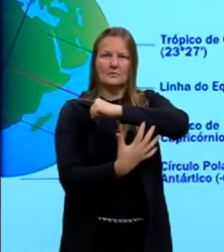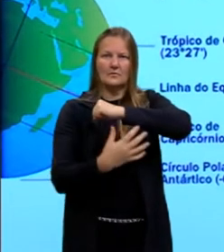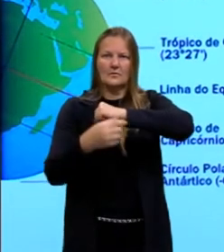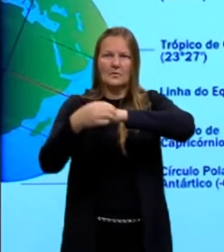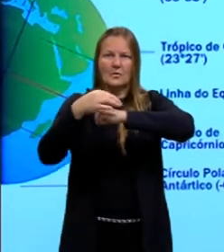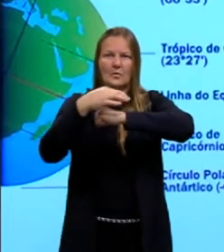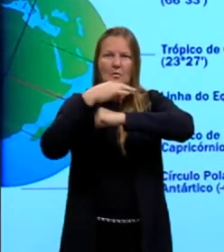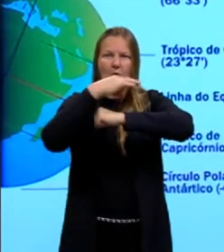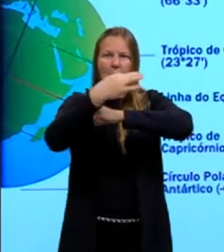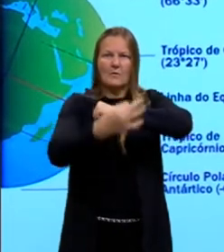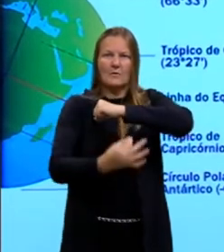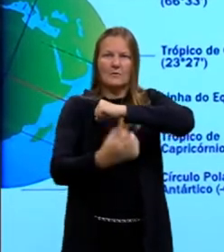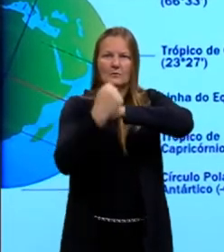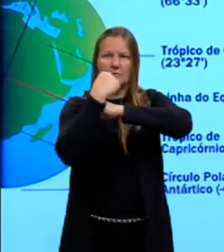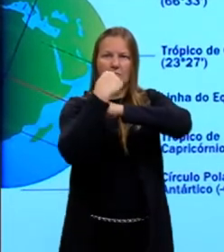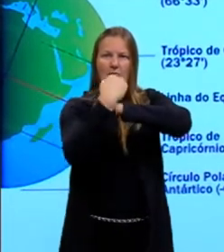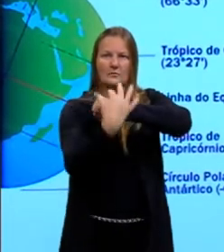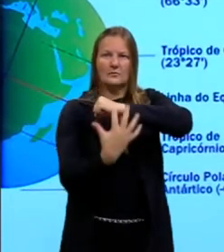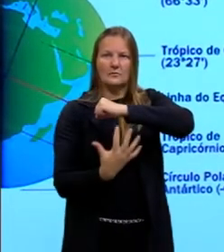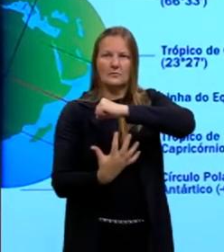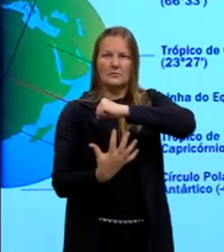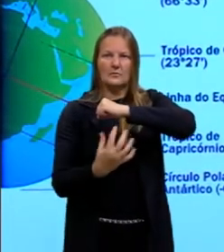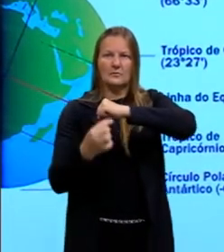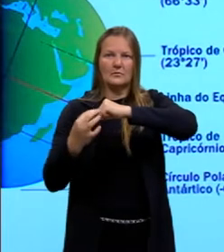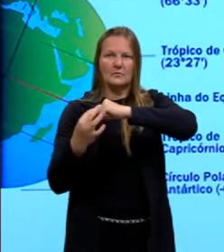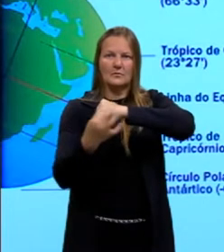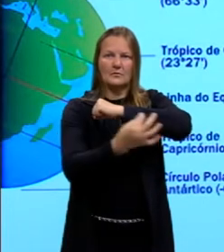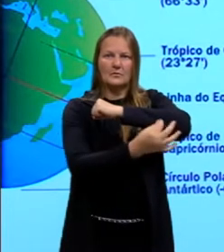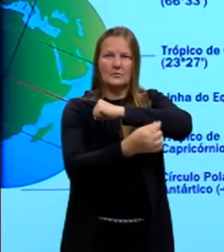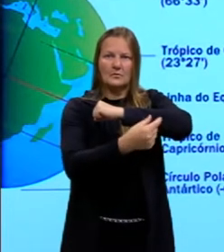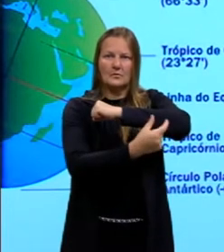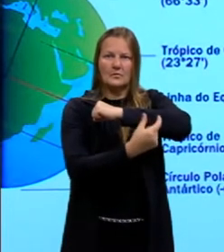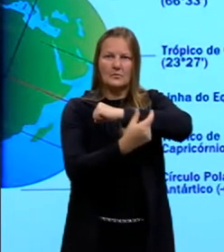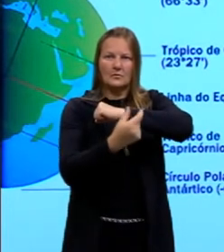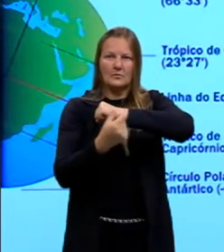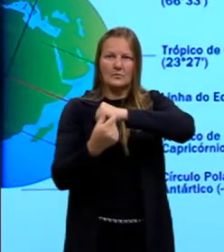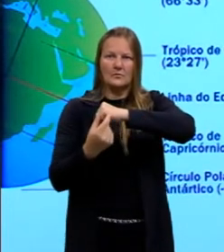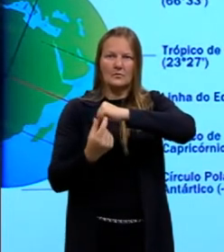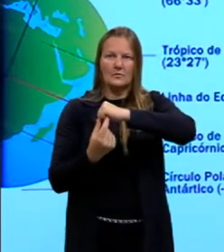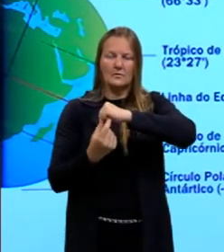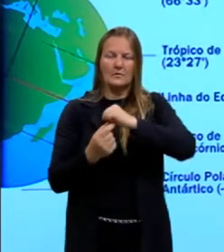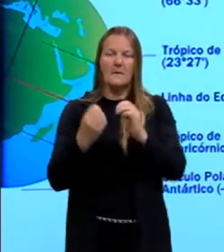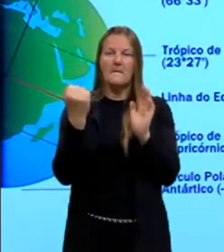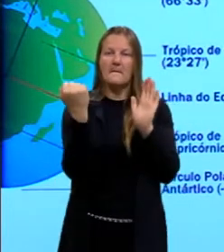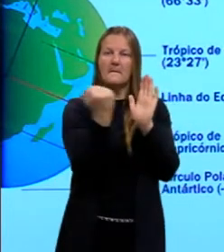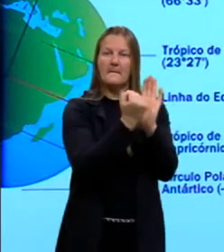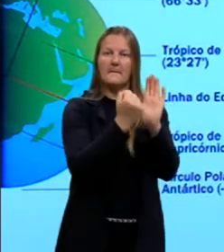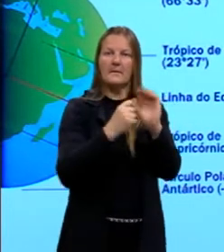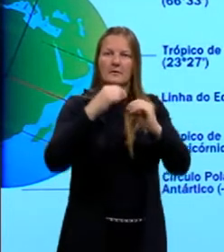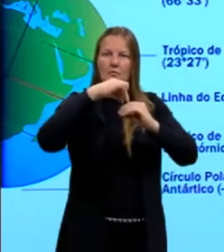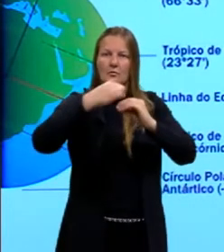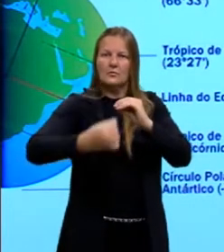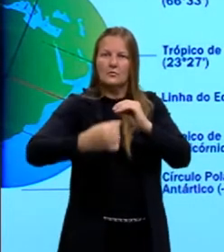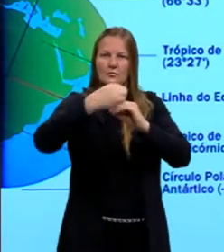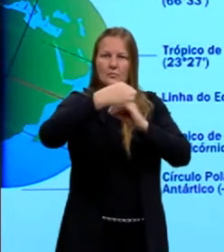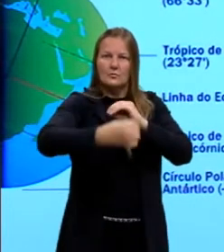A distância que essas linhas têm em relação aos seus marcos, a gente vai chamar ou de latitude ou